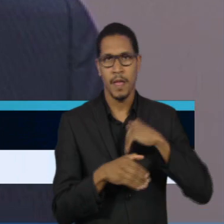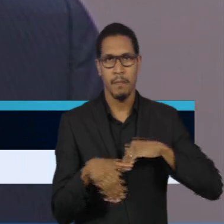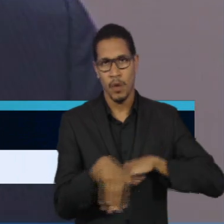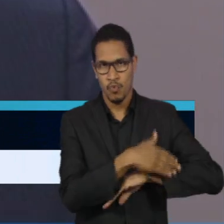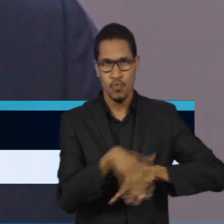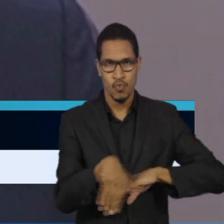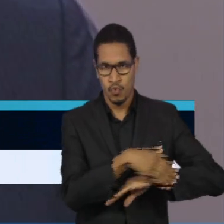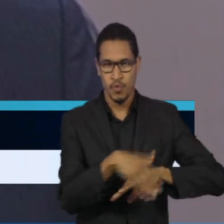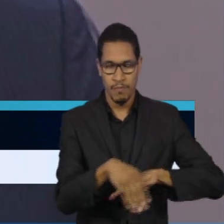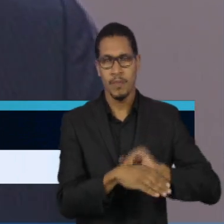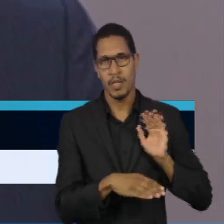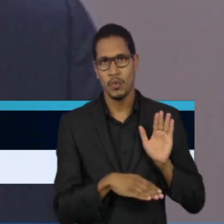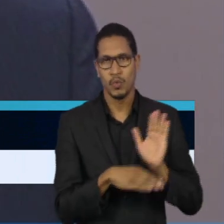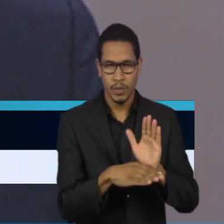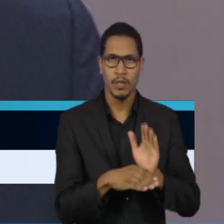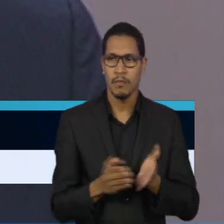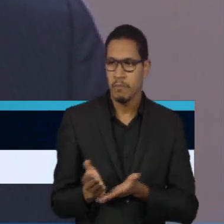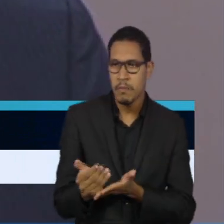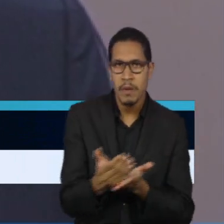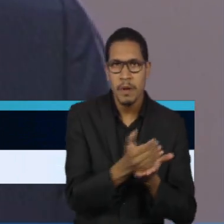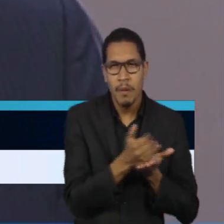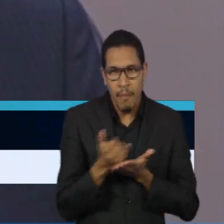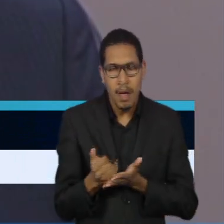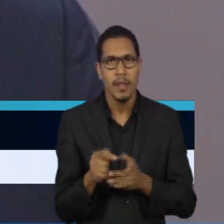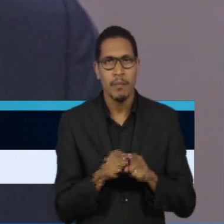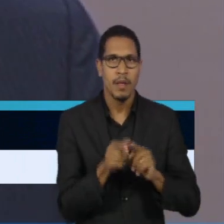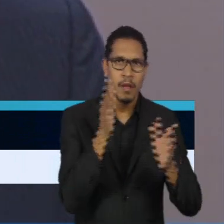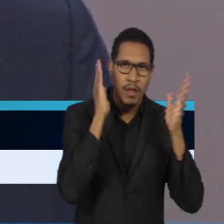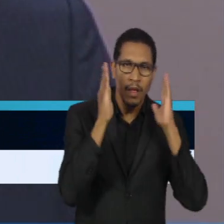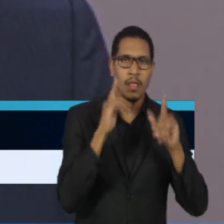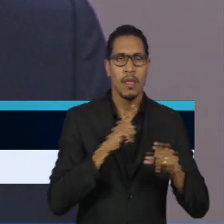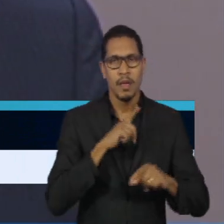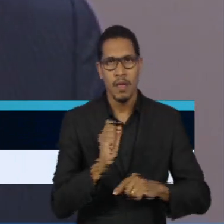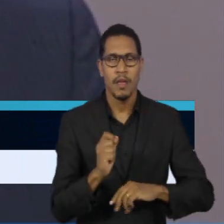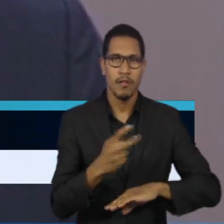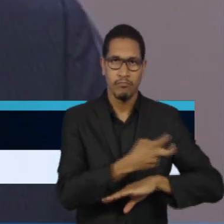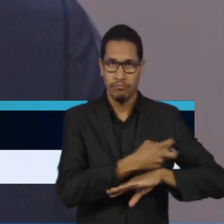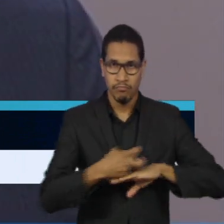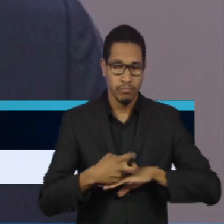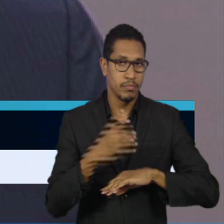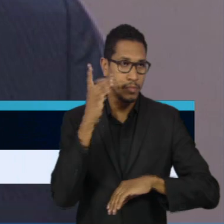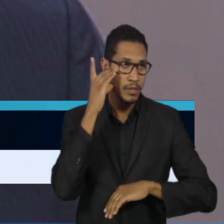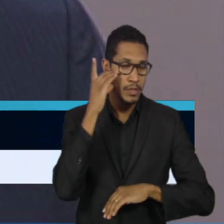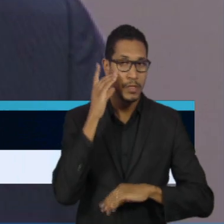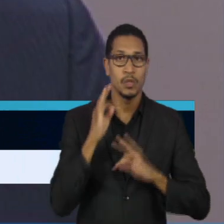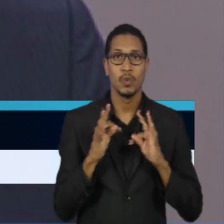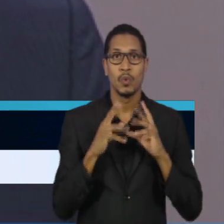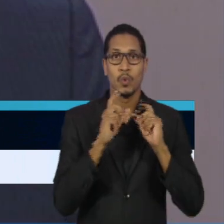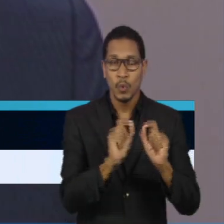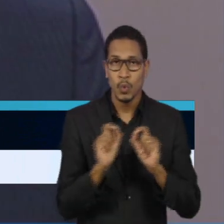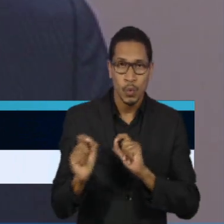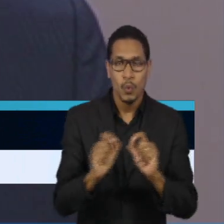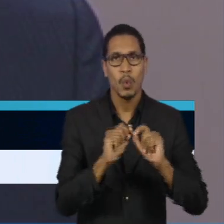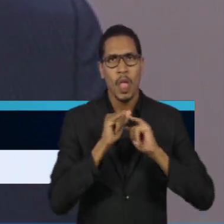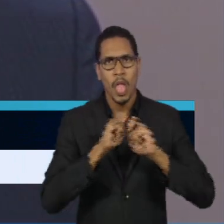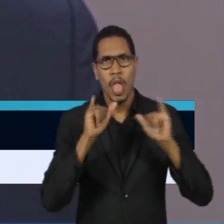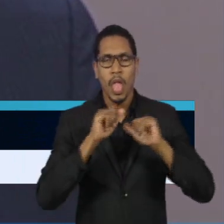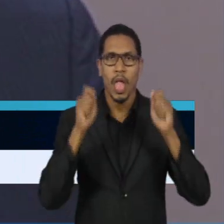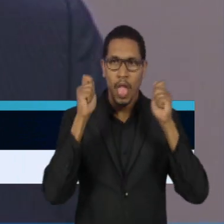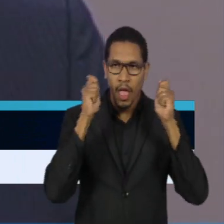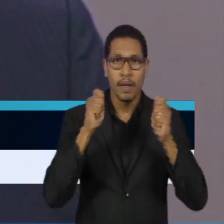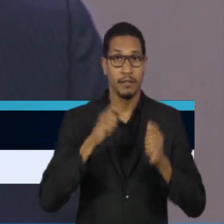ajudei nas vaquinhas de caminhão do Fora Dilma. Todas as manifestações do Fora Dilma foram